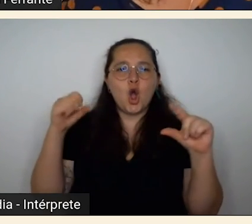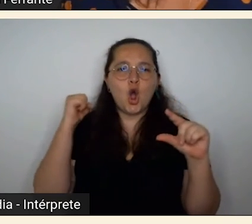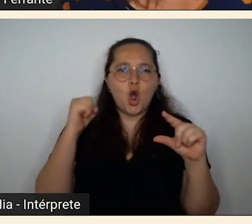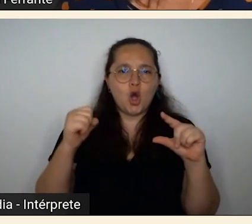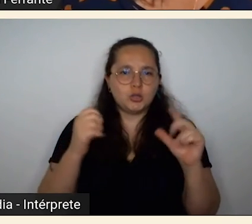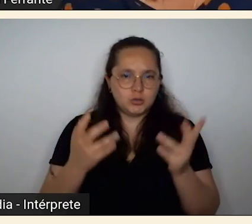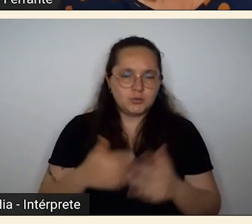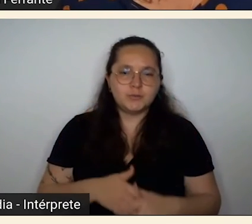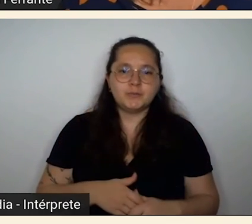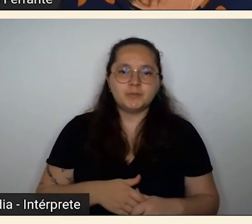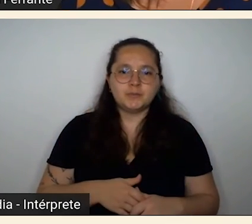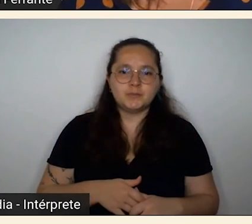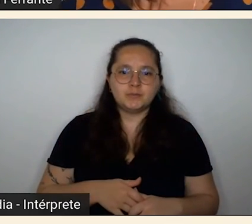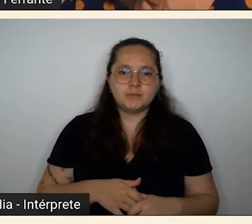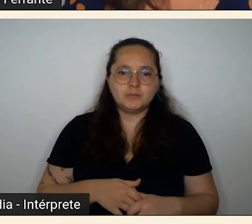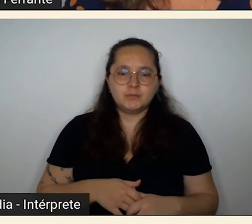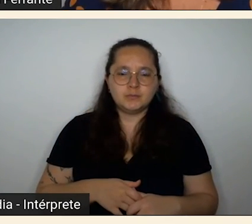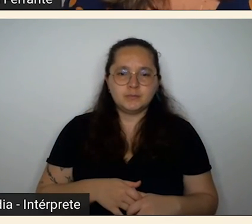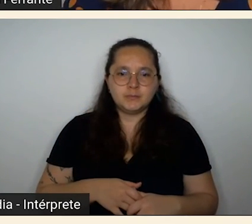Obrigada.